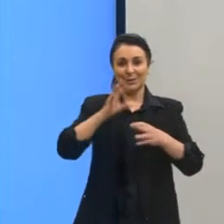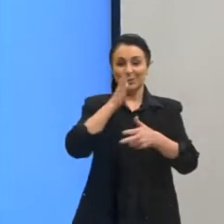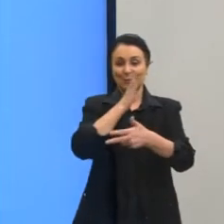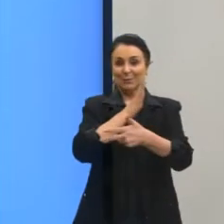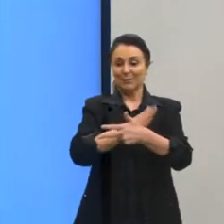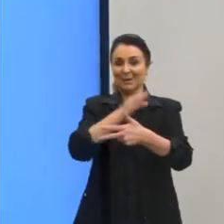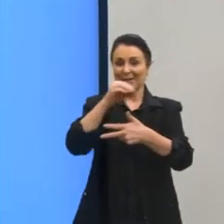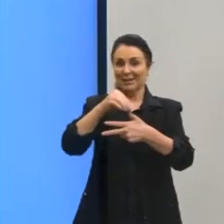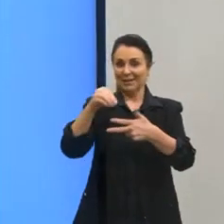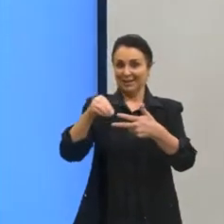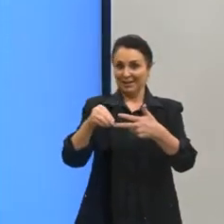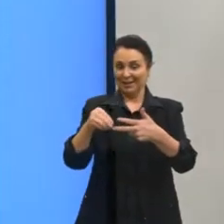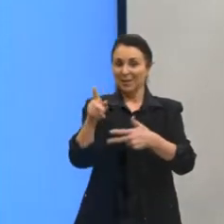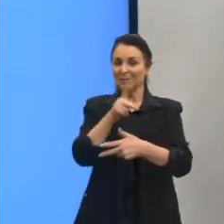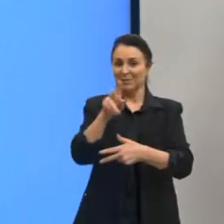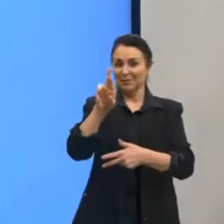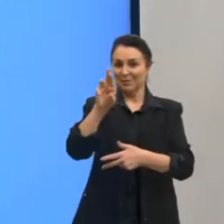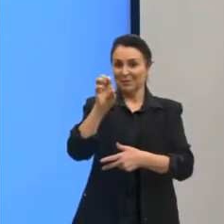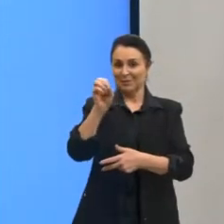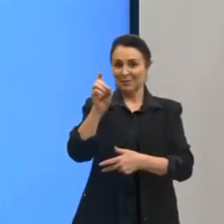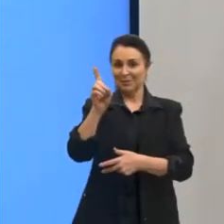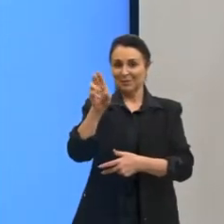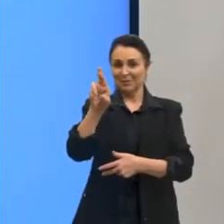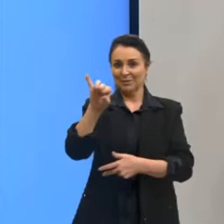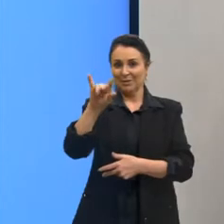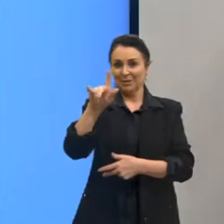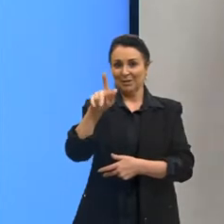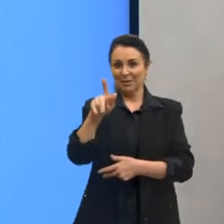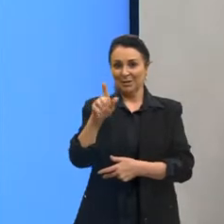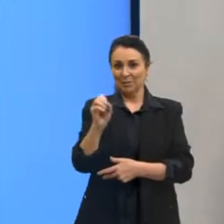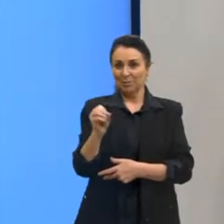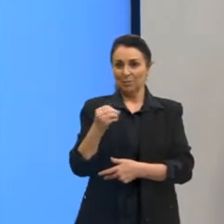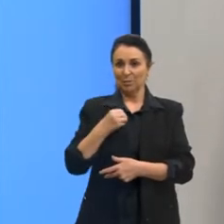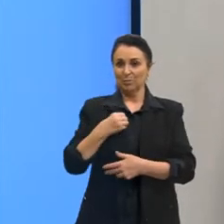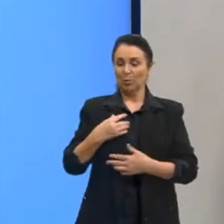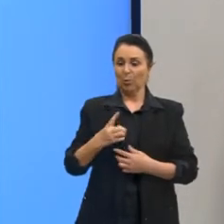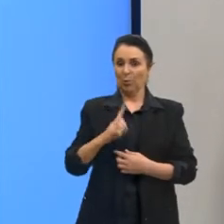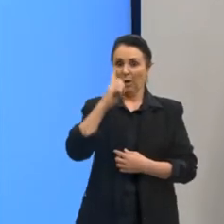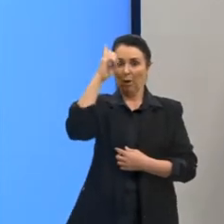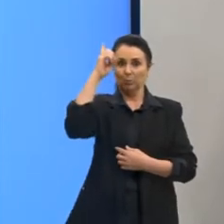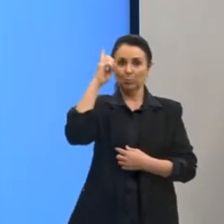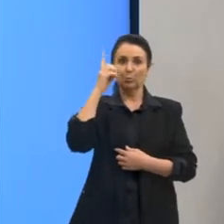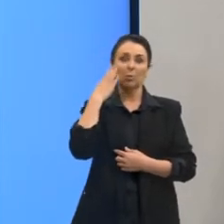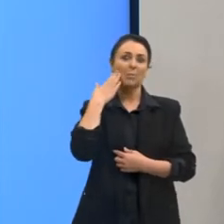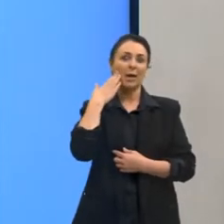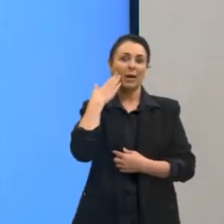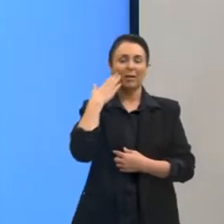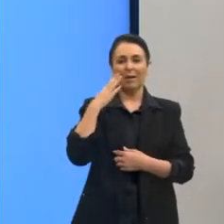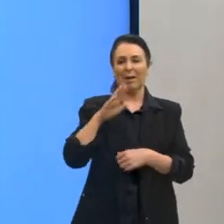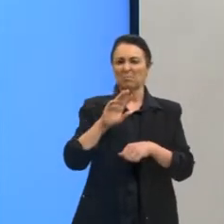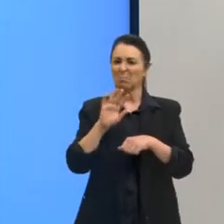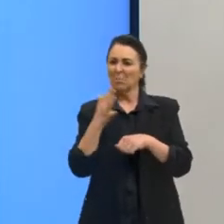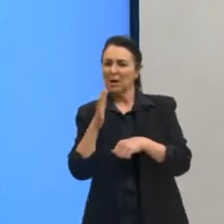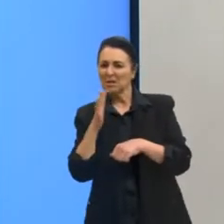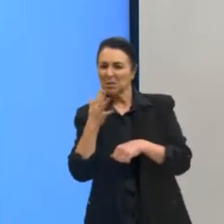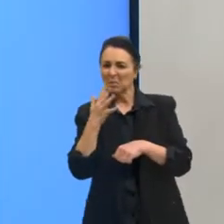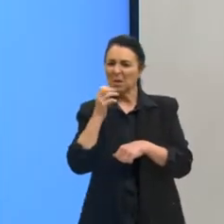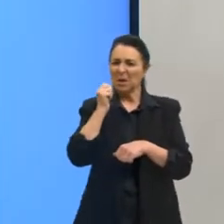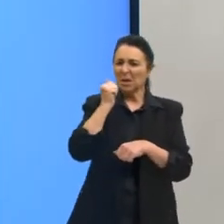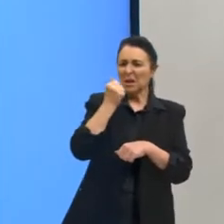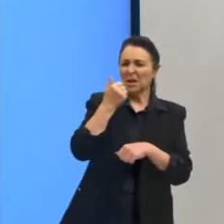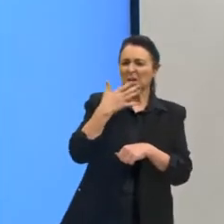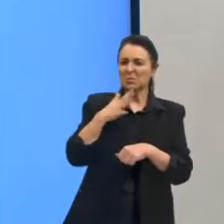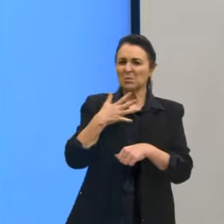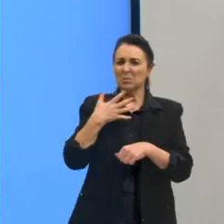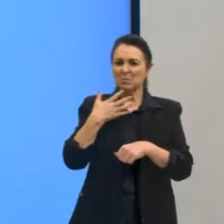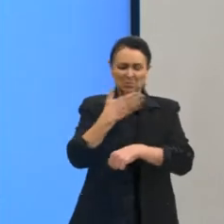Meu nome é professor Rodrigo Bartz, eu sou moreno, alto, tenho 1,85m, estou vestindo jeans. Uma camiseta